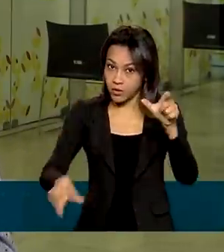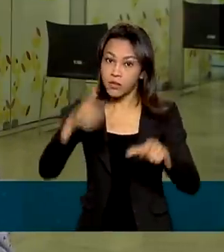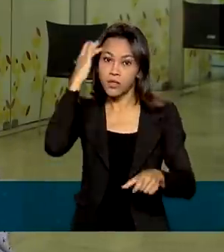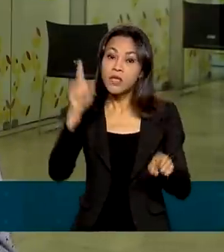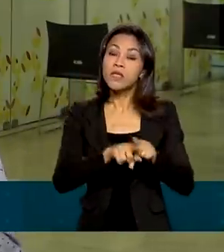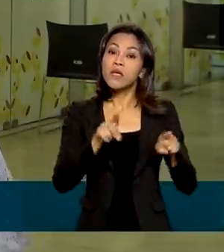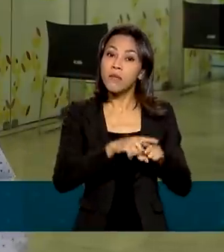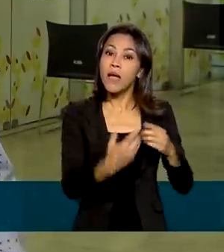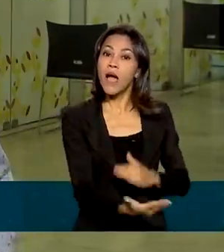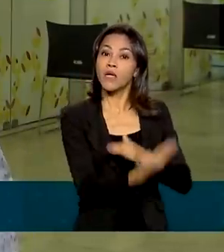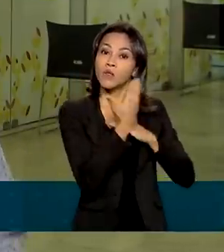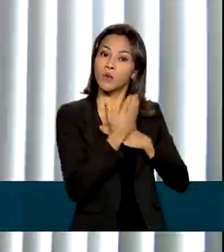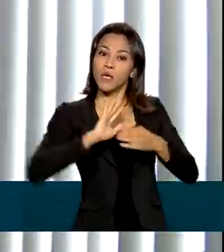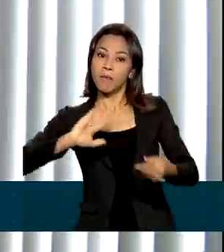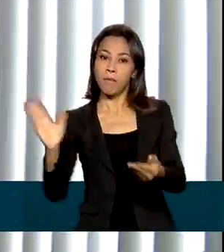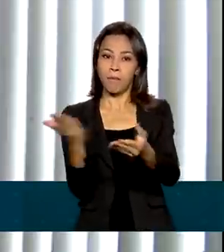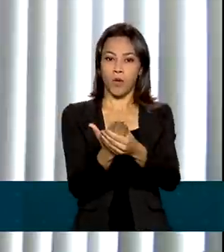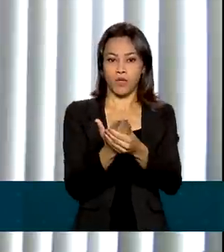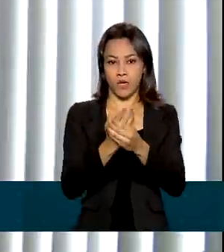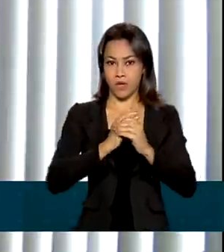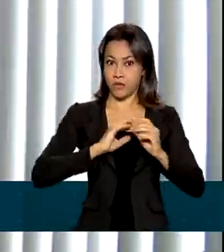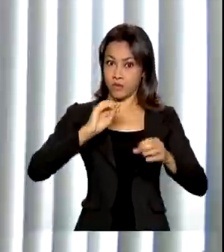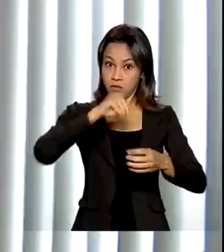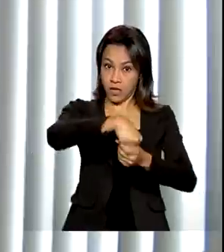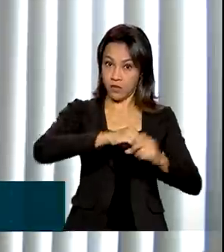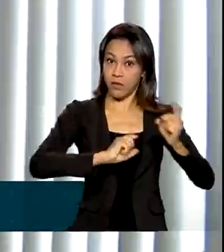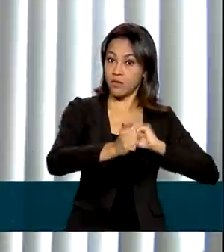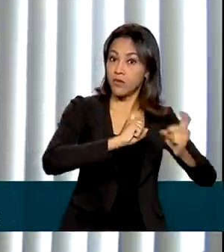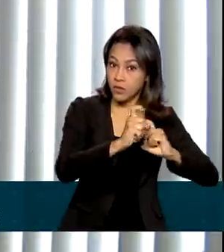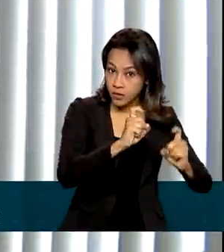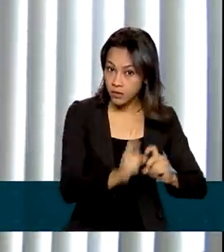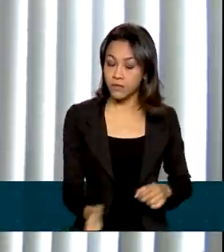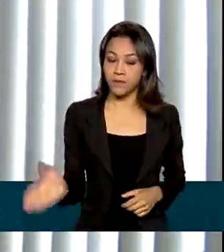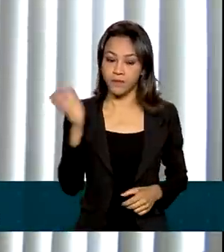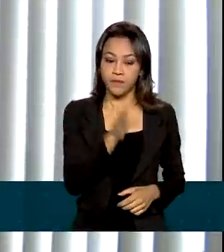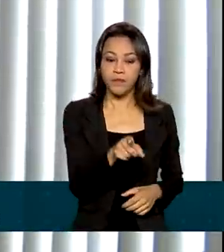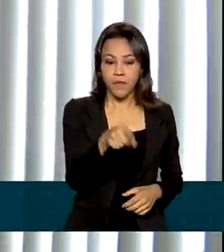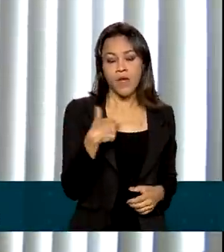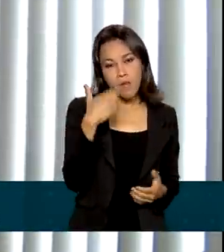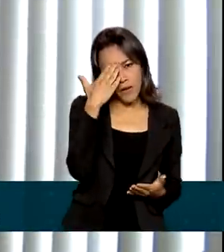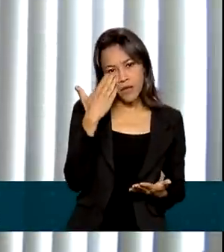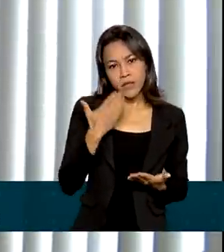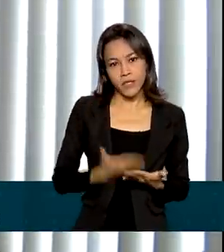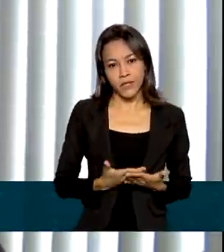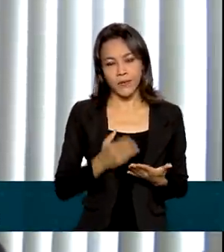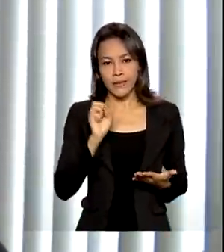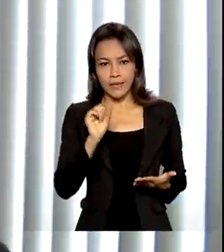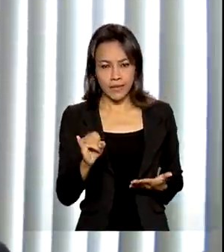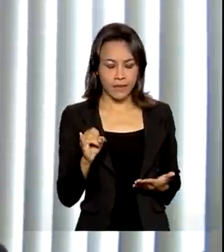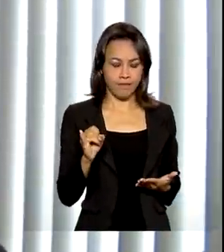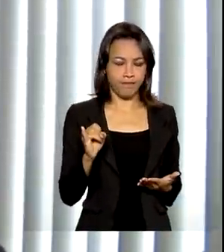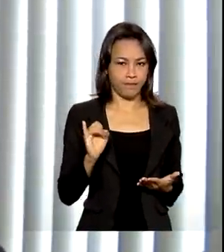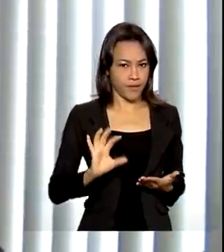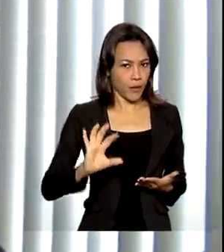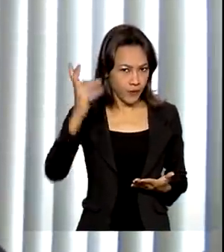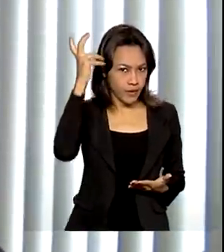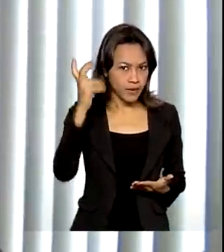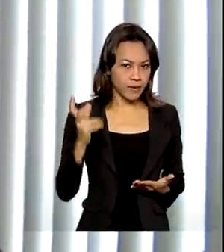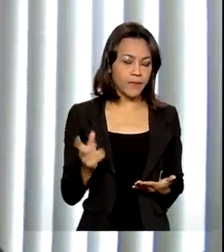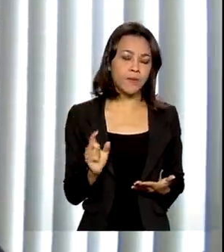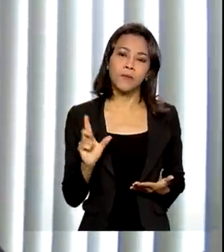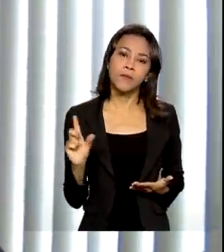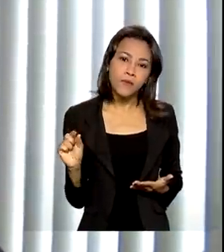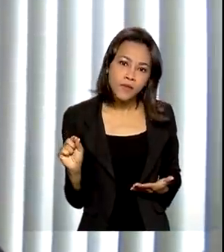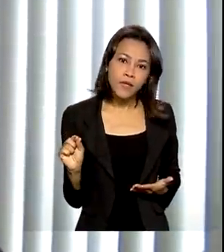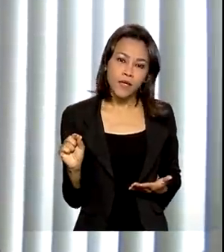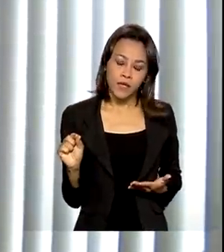processos administrativos. Para garantir que, ao final, se de fato houve uma conduta